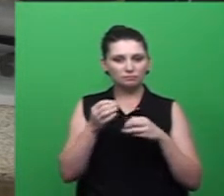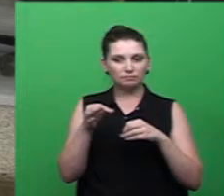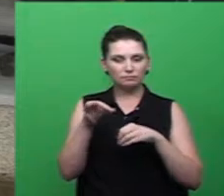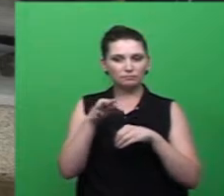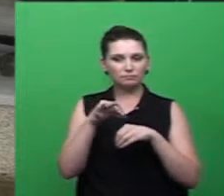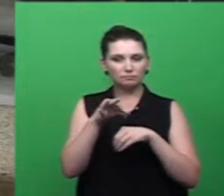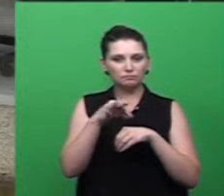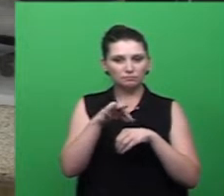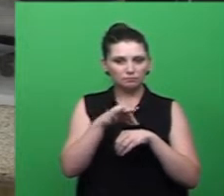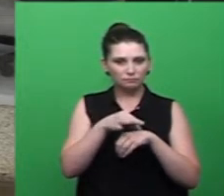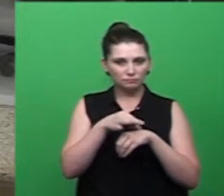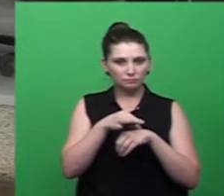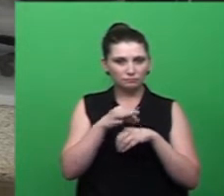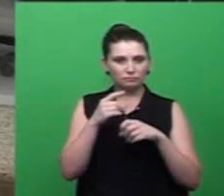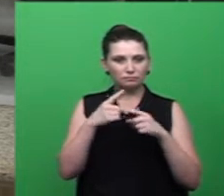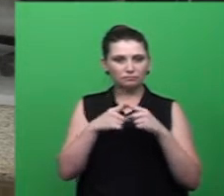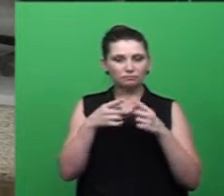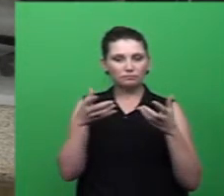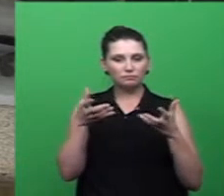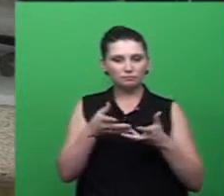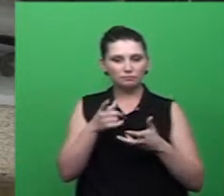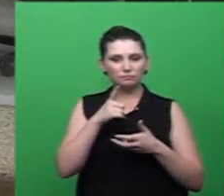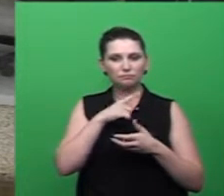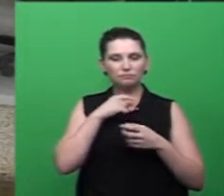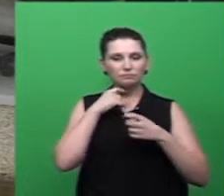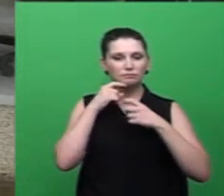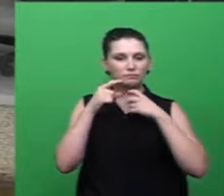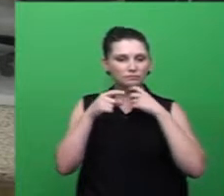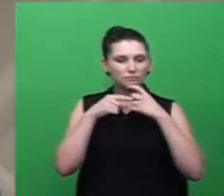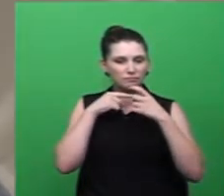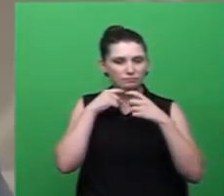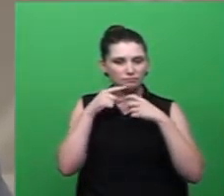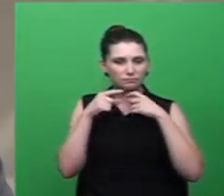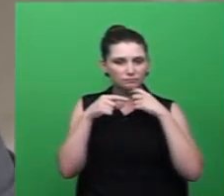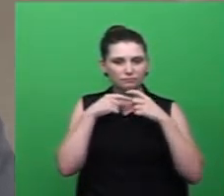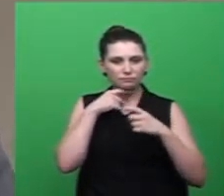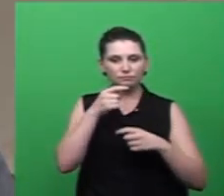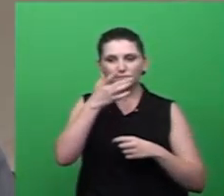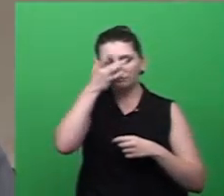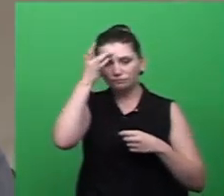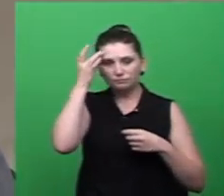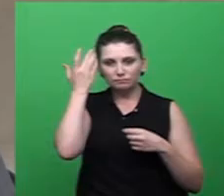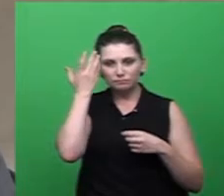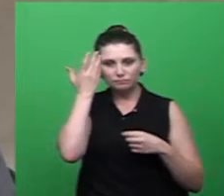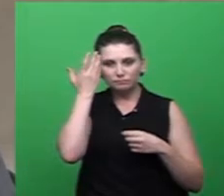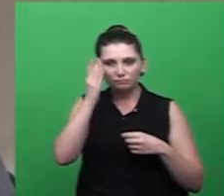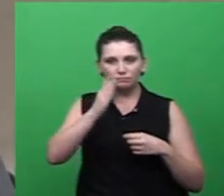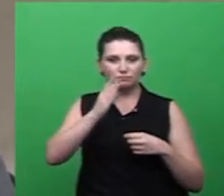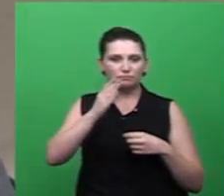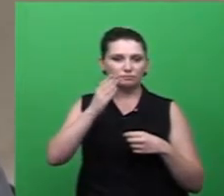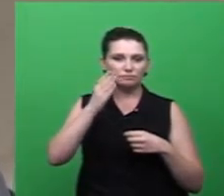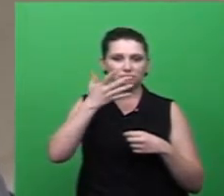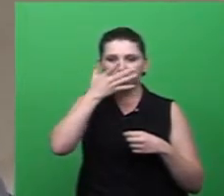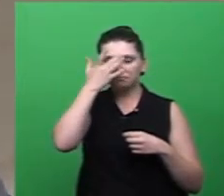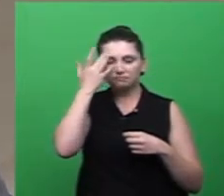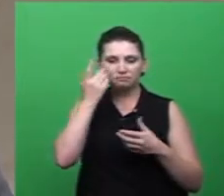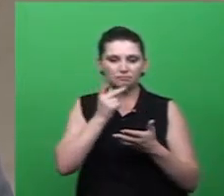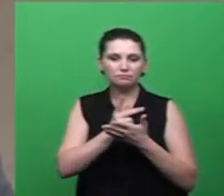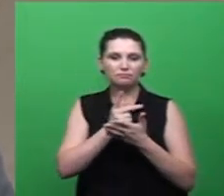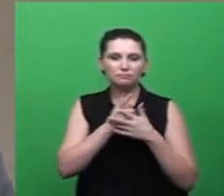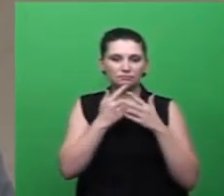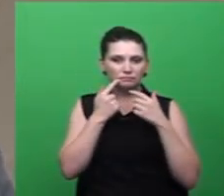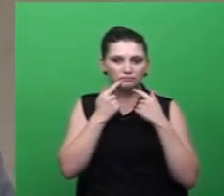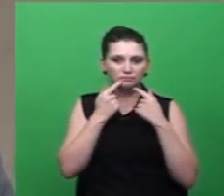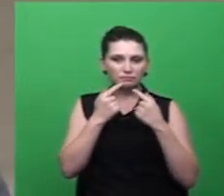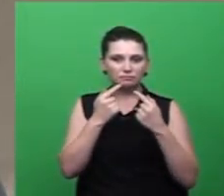dúvida que paira sobre a população e relaciona muito a denúncias e tudo mais, ela está envolvida